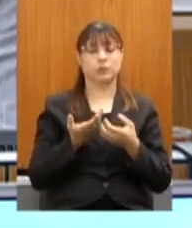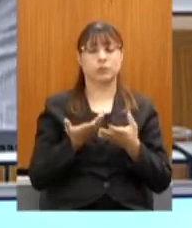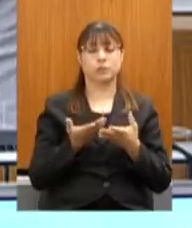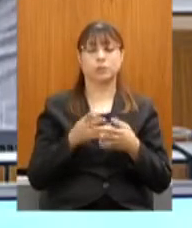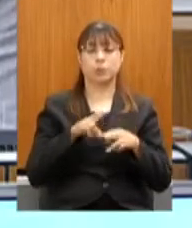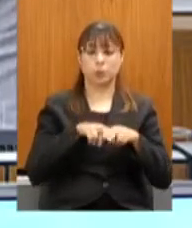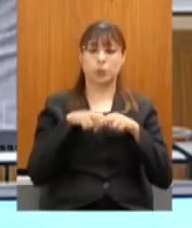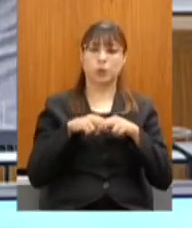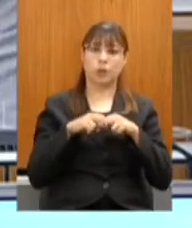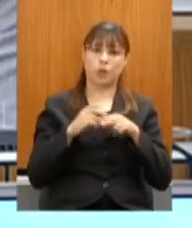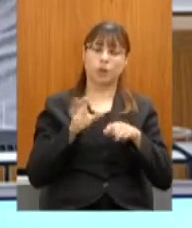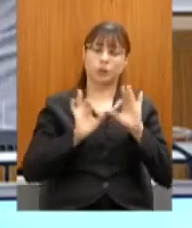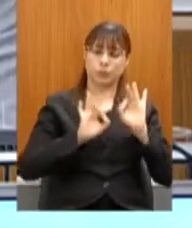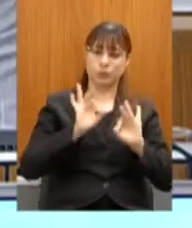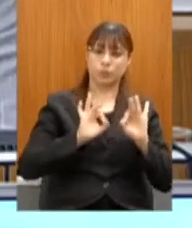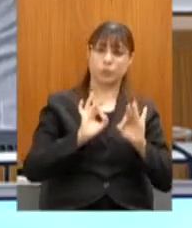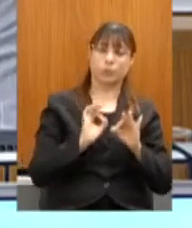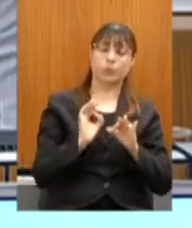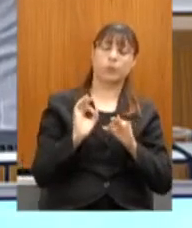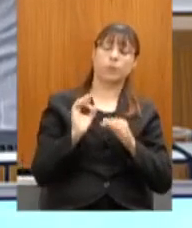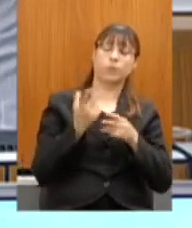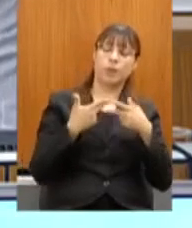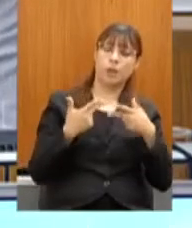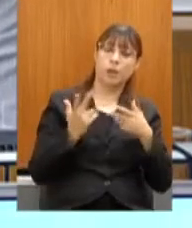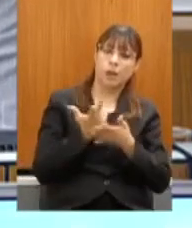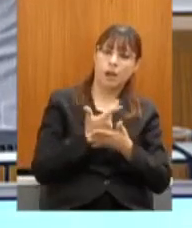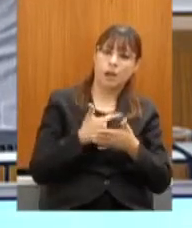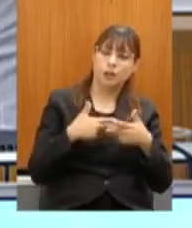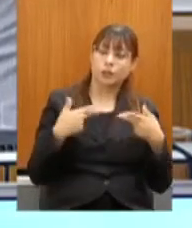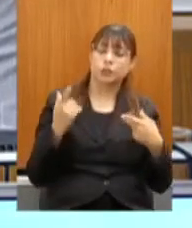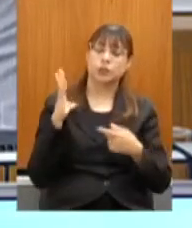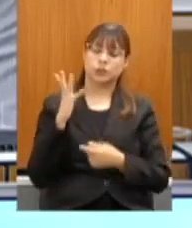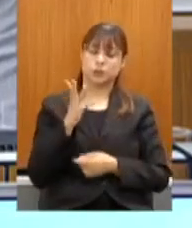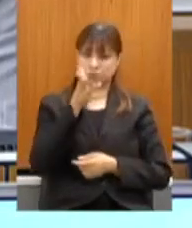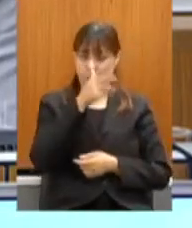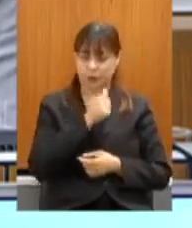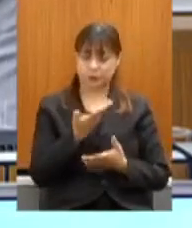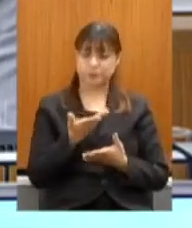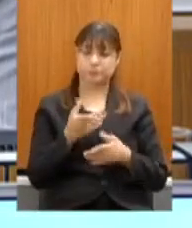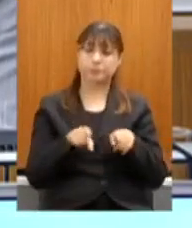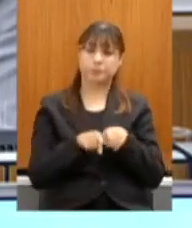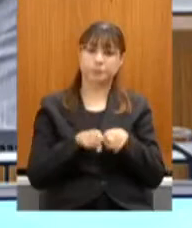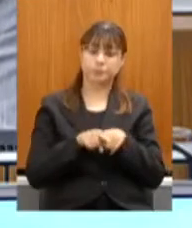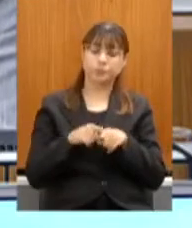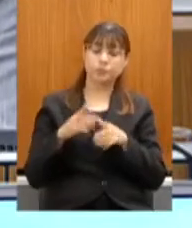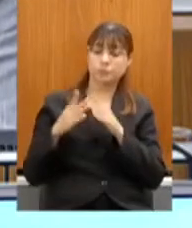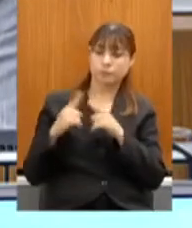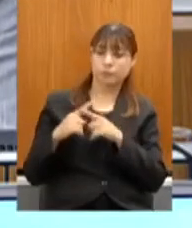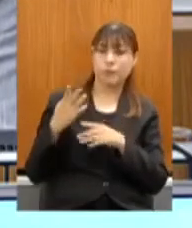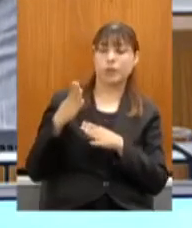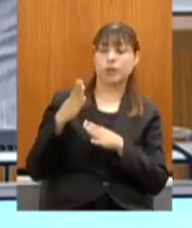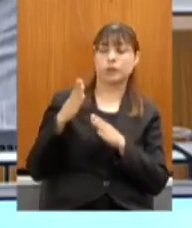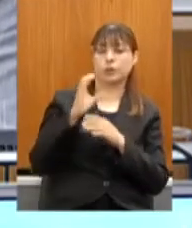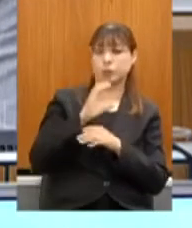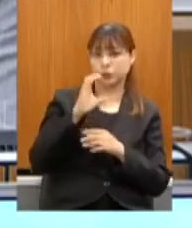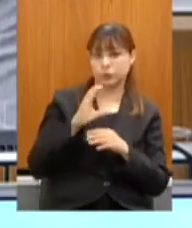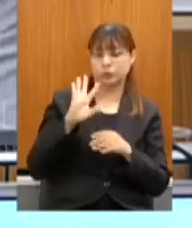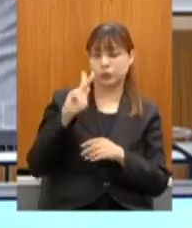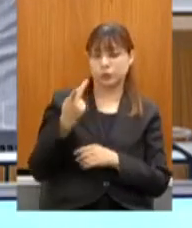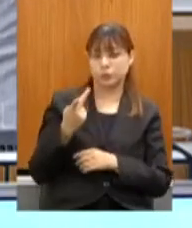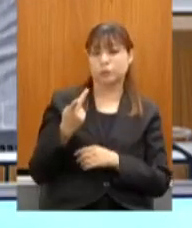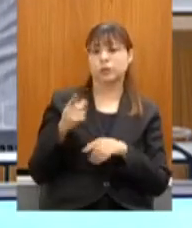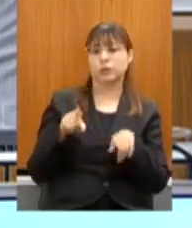fizemos também os moradores de rua em parceria com a Arquidiocese de Belo Horizonte, cedemos à Serraria Sousa Pinto para